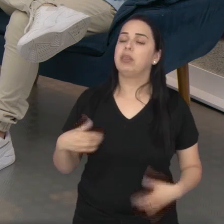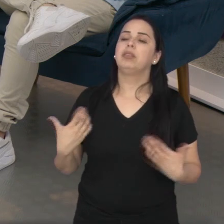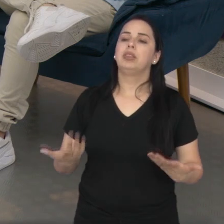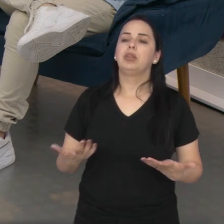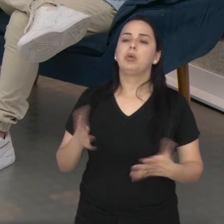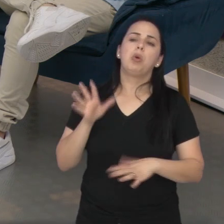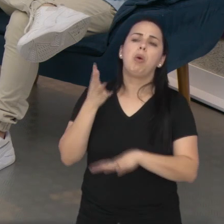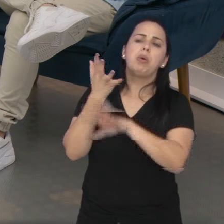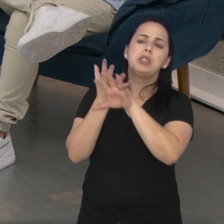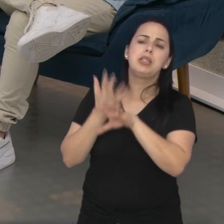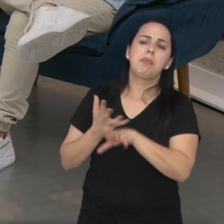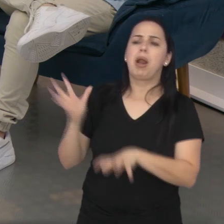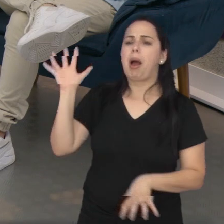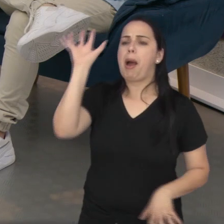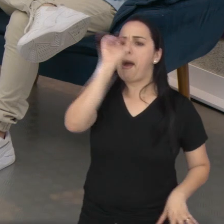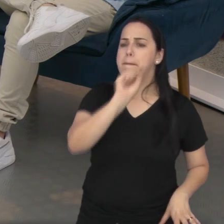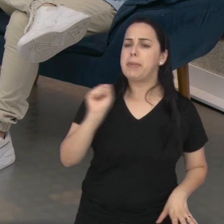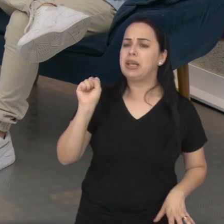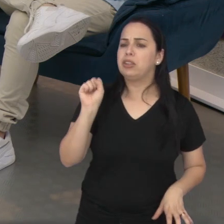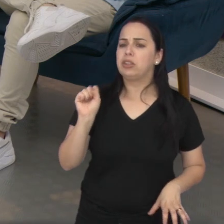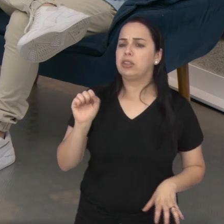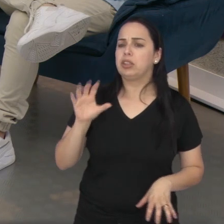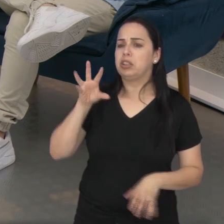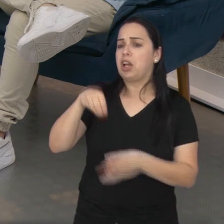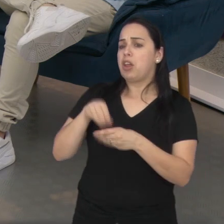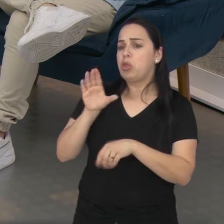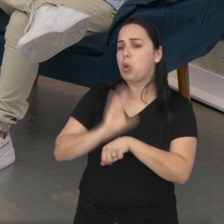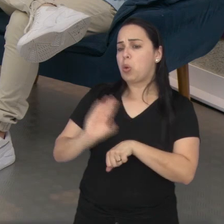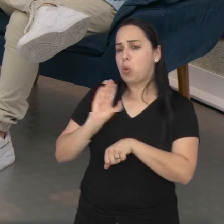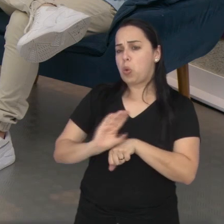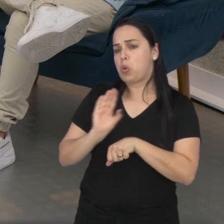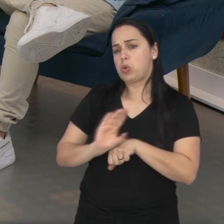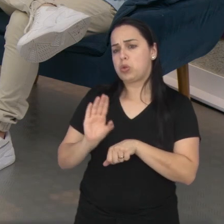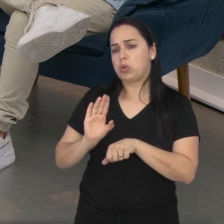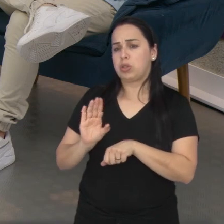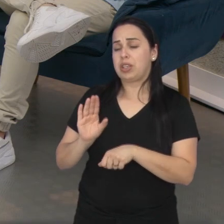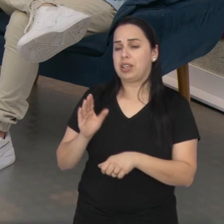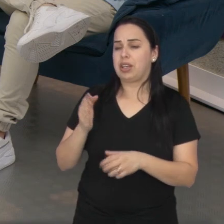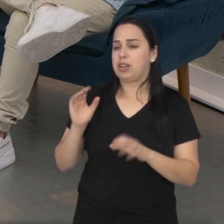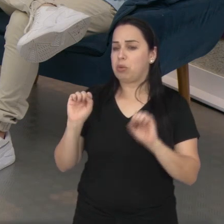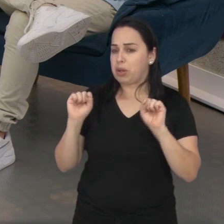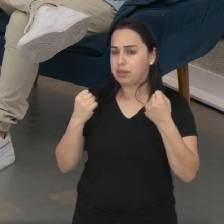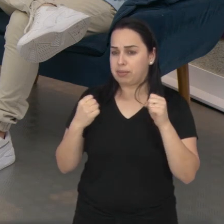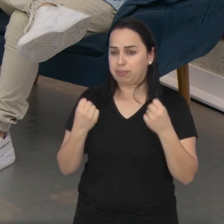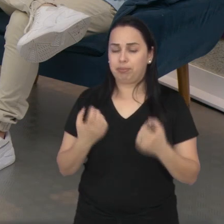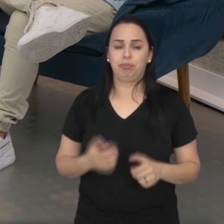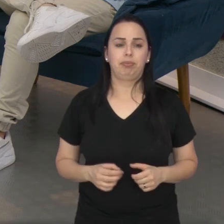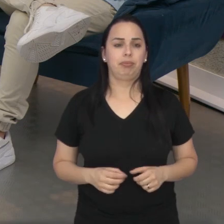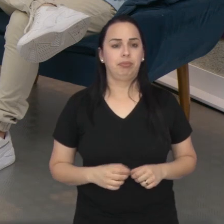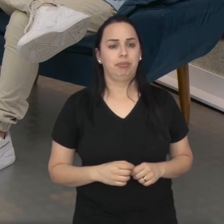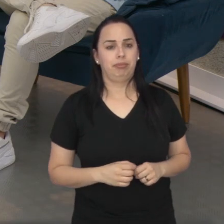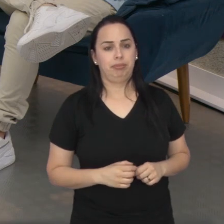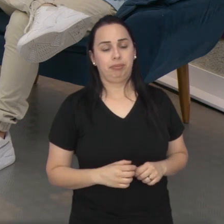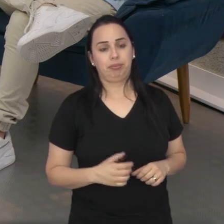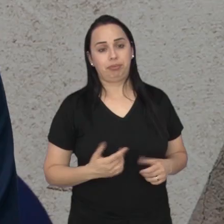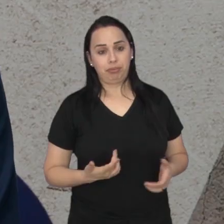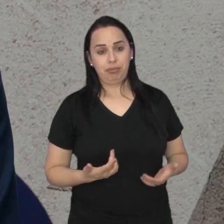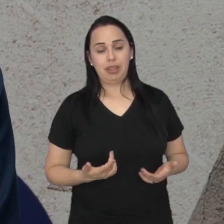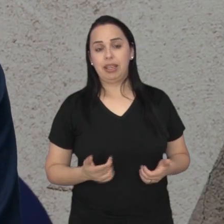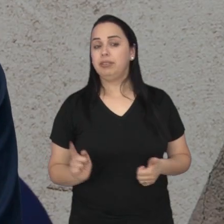disciplinas que se aprende no curso de formação de educação física, do profissional?